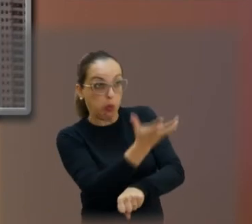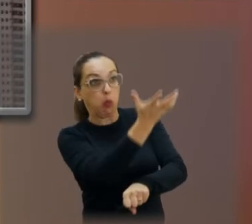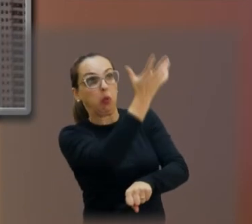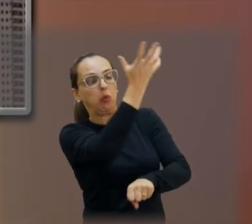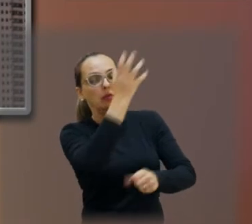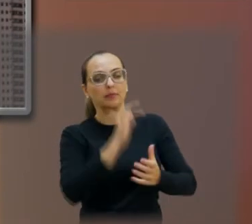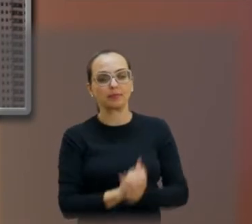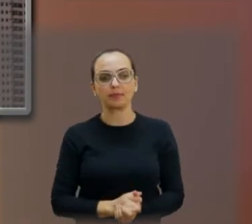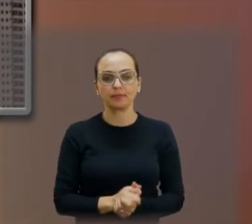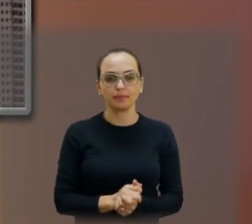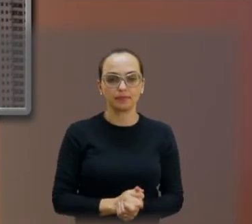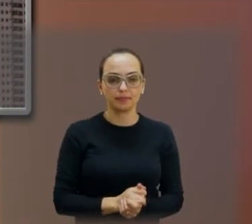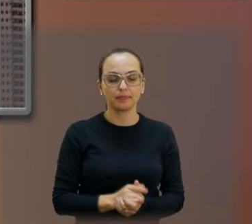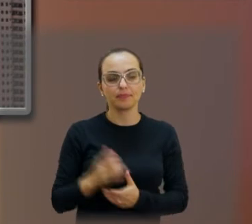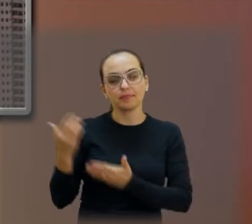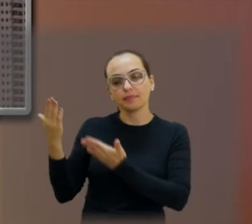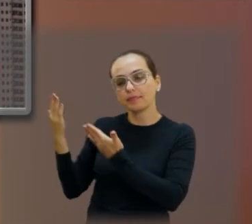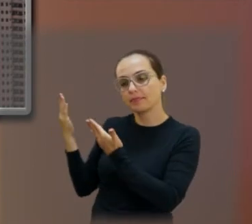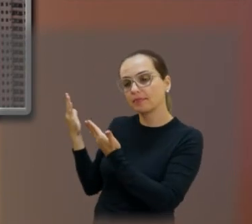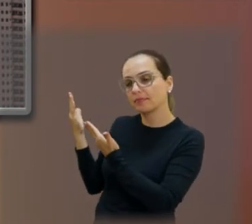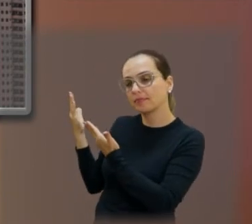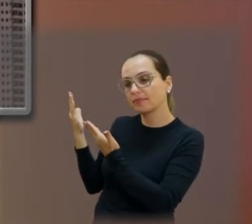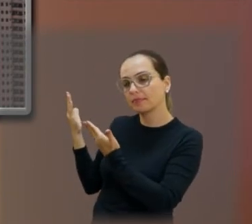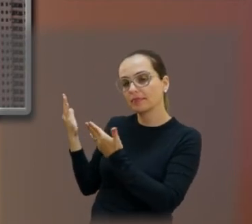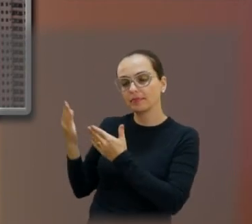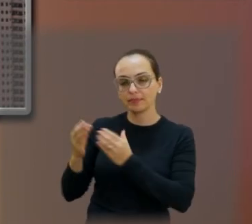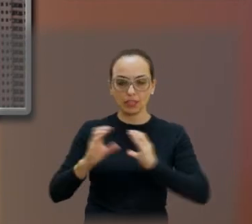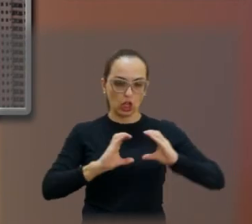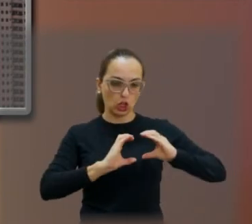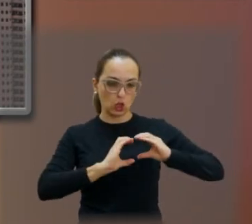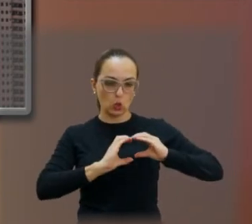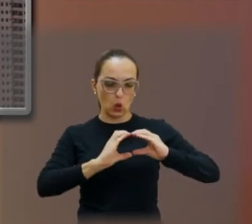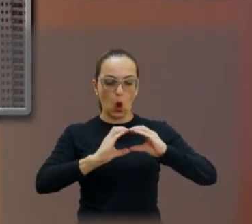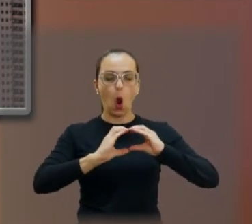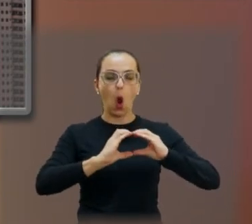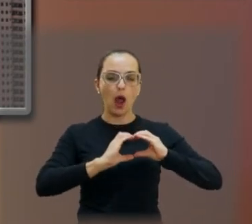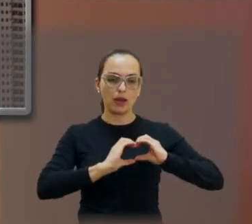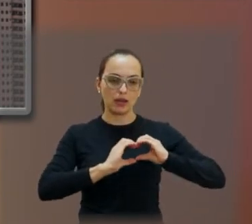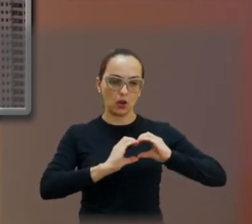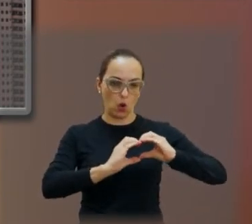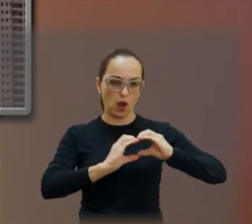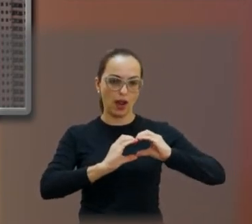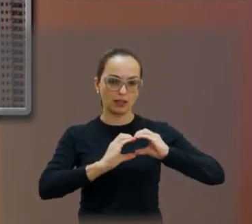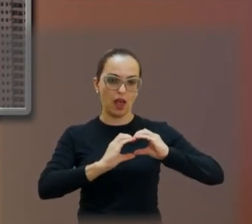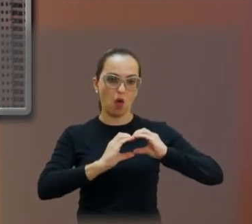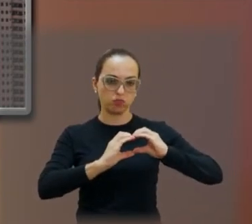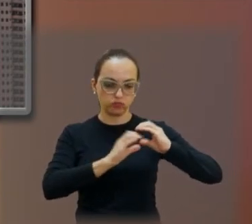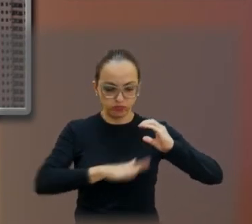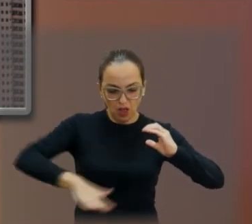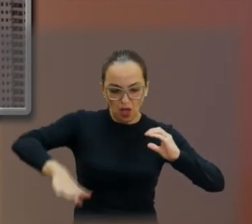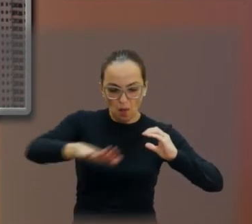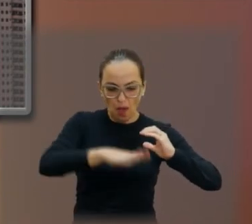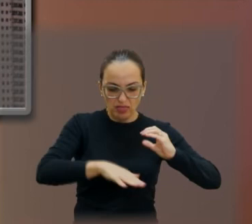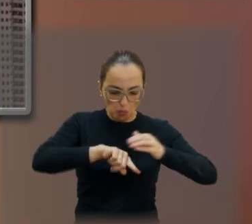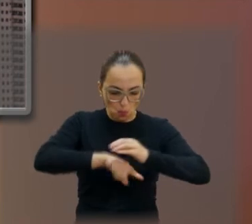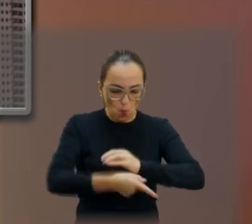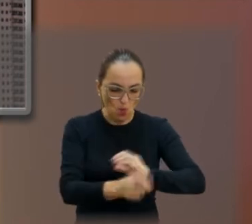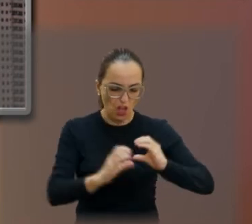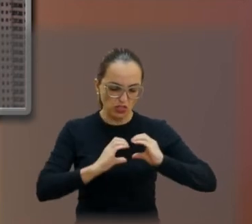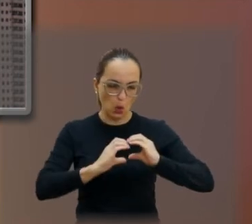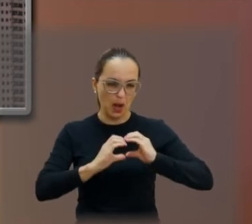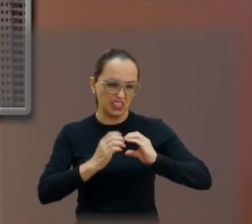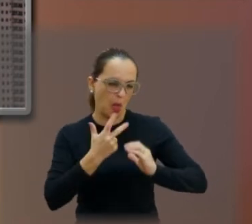Buraco coração. E você aí, de Araraquara, achando que o prefeito não te ama? Olha só, fez um buraco em forma de coração. Então, até o buraco